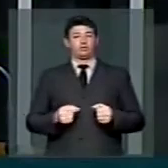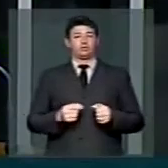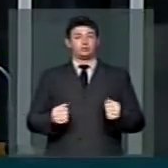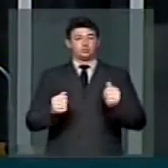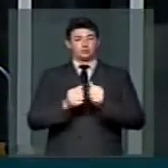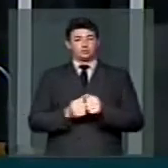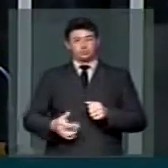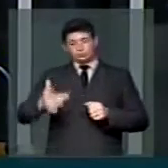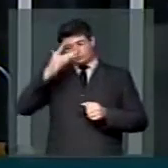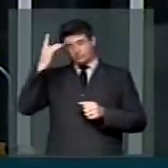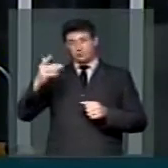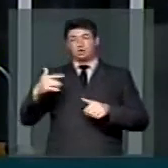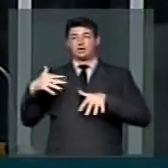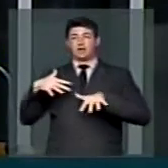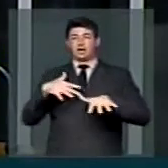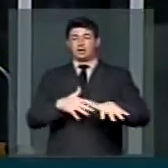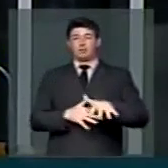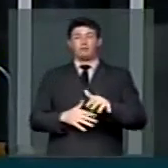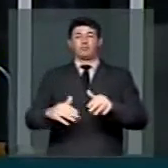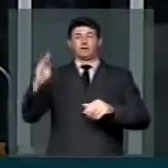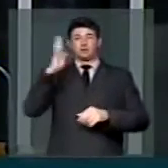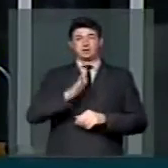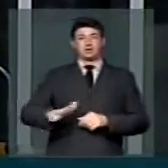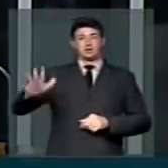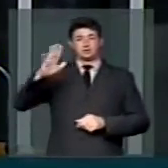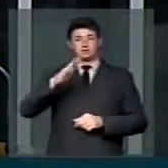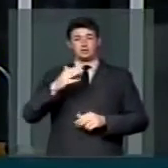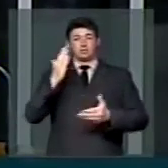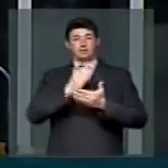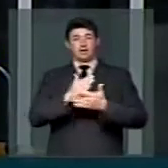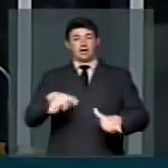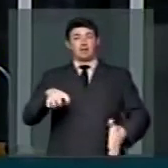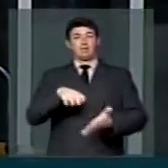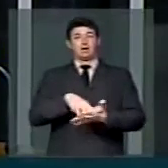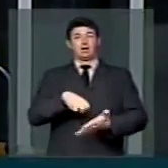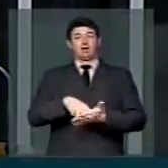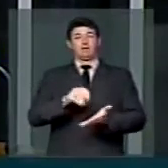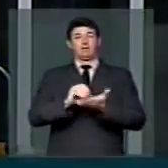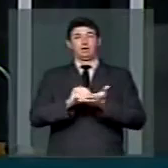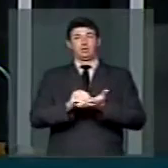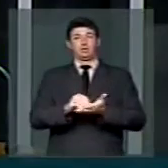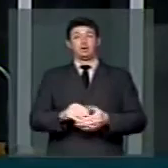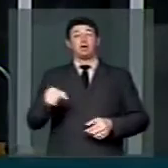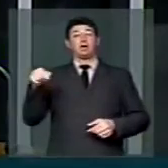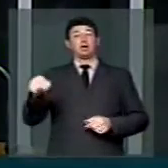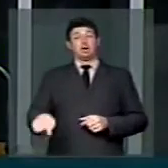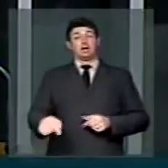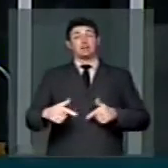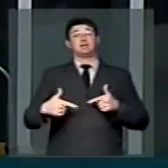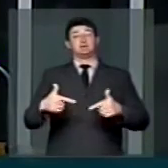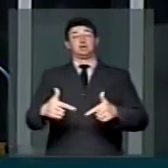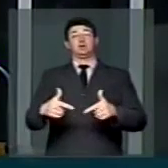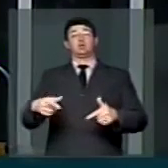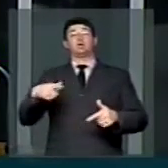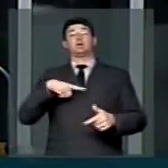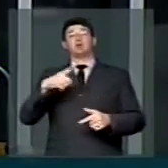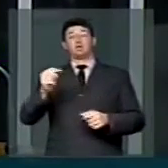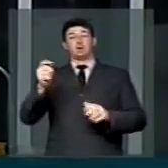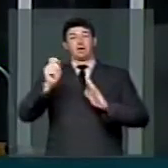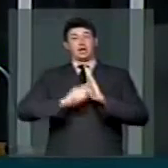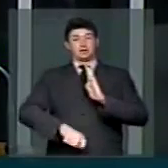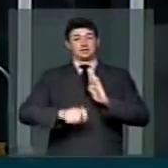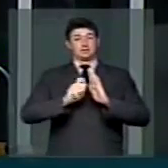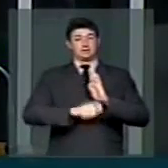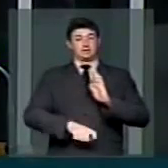com os integrantes da campanha nacional pelo fim da impunidade. Essa iniciativa consiste em um abaixo